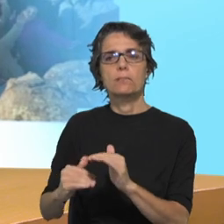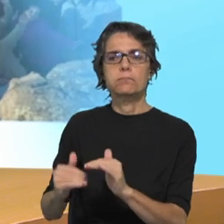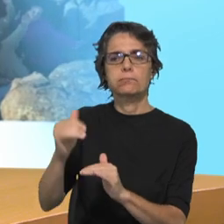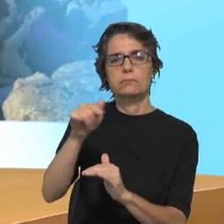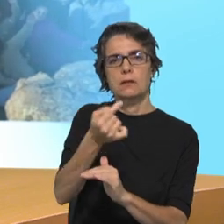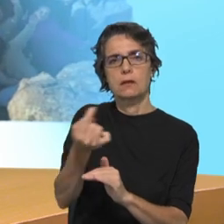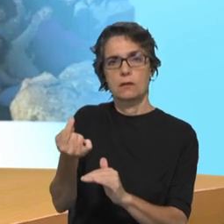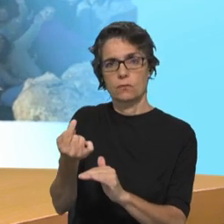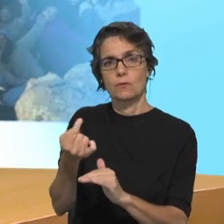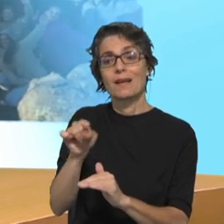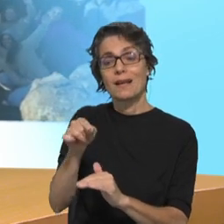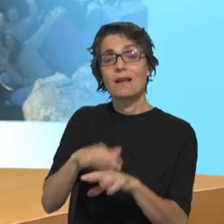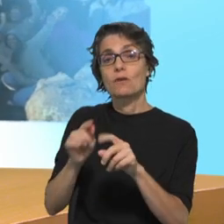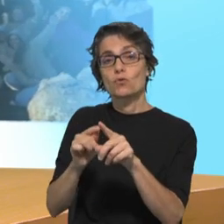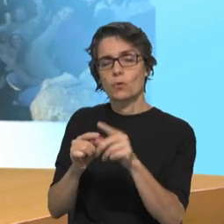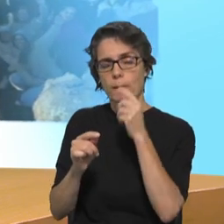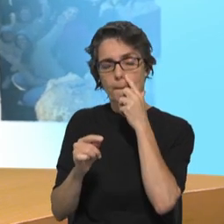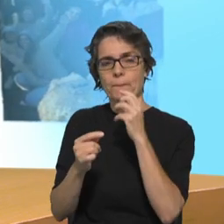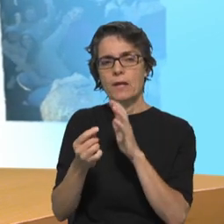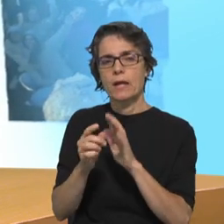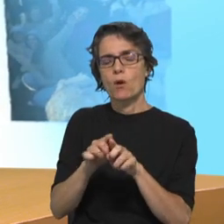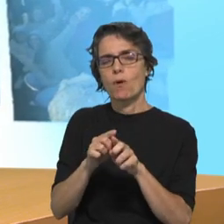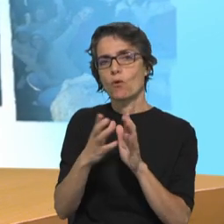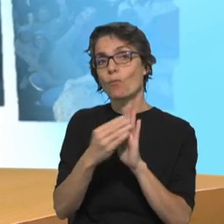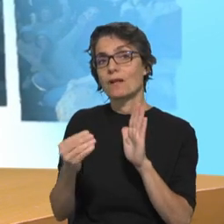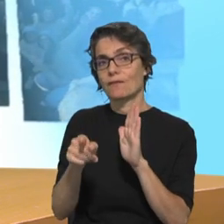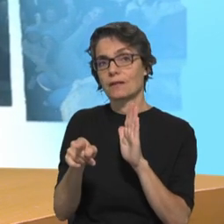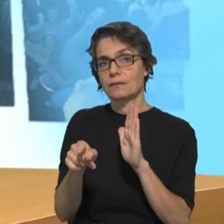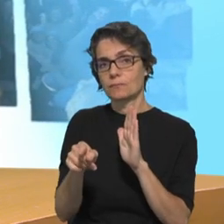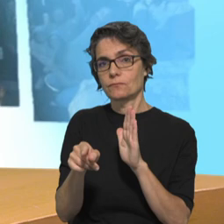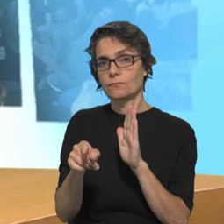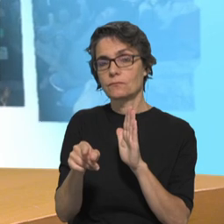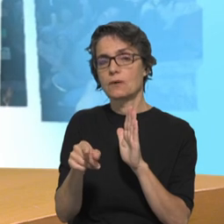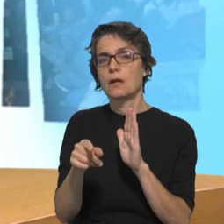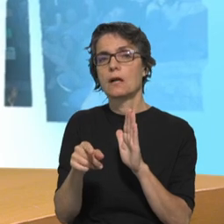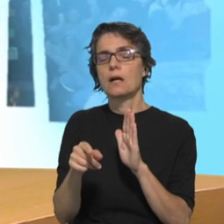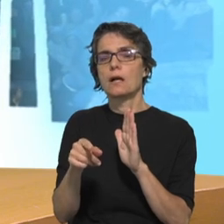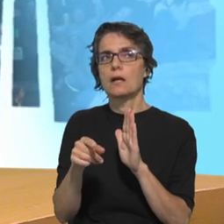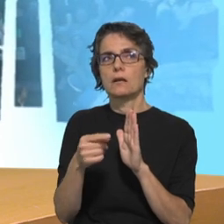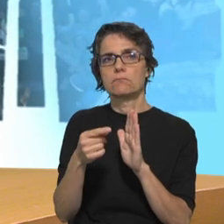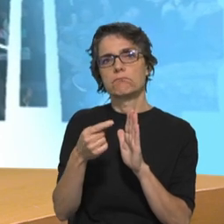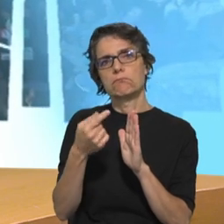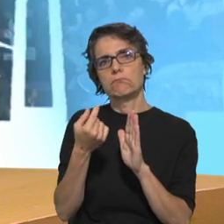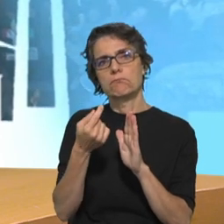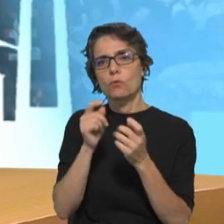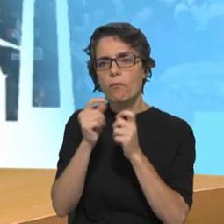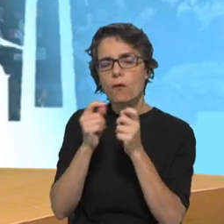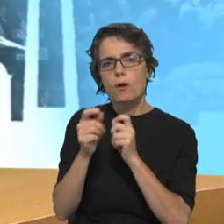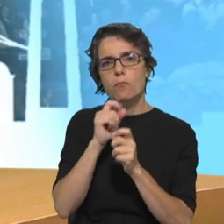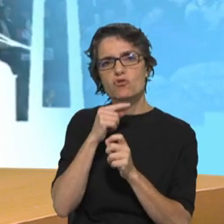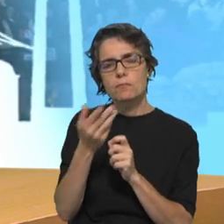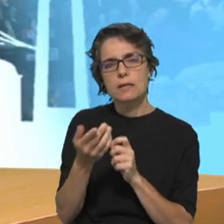e, sobretudo, são a referência com quem se pode dialogar, a quem se pode